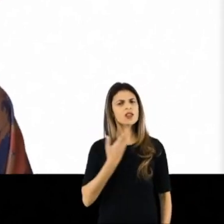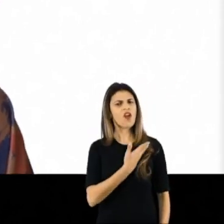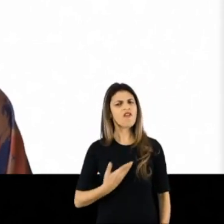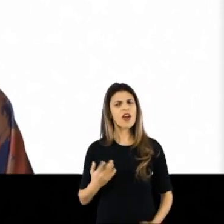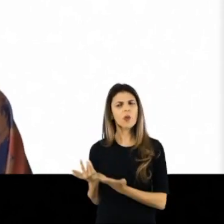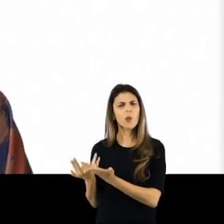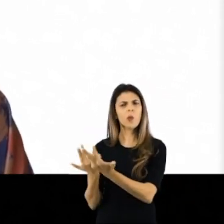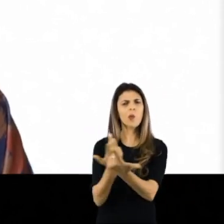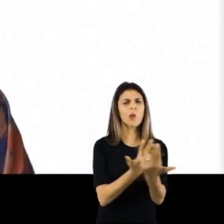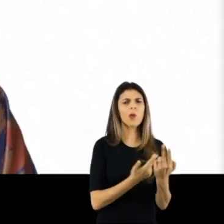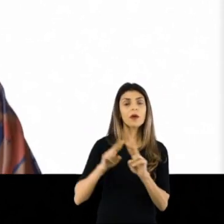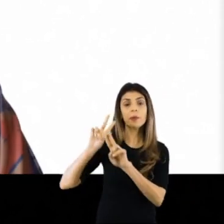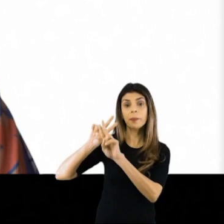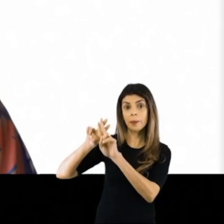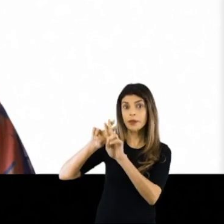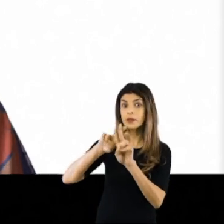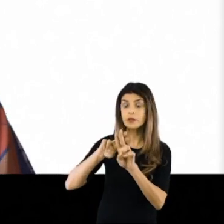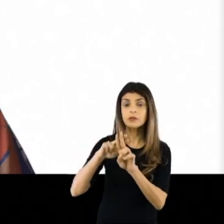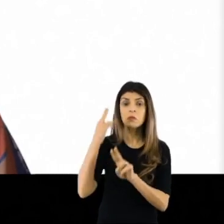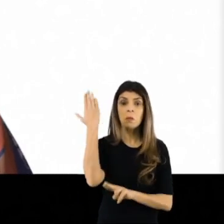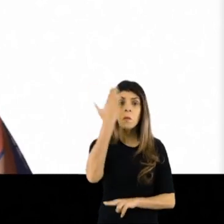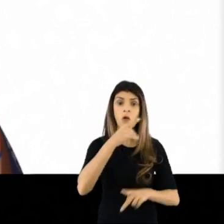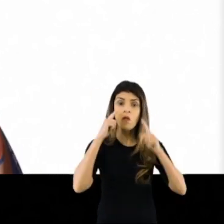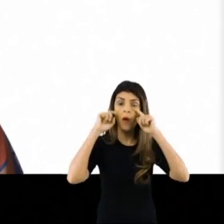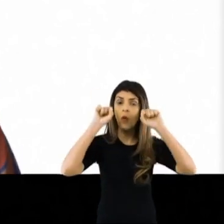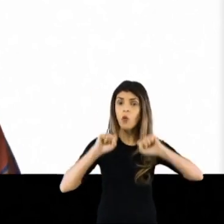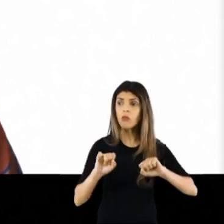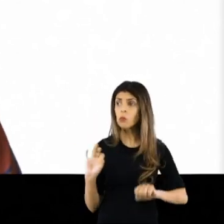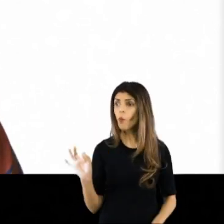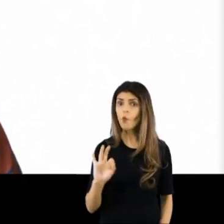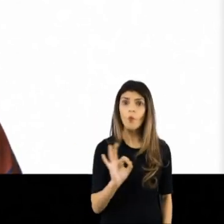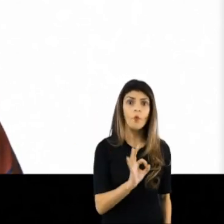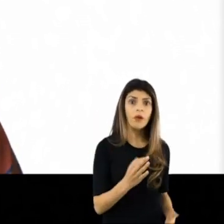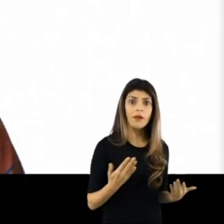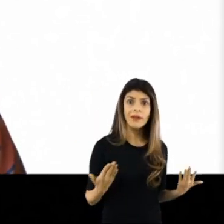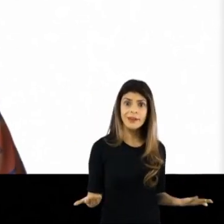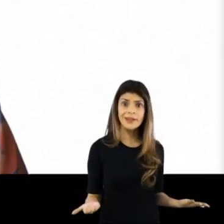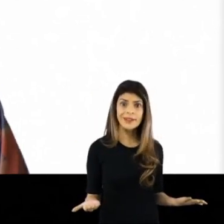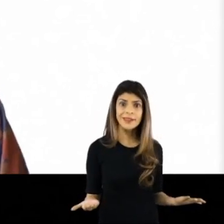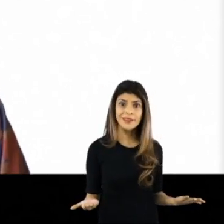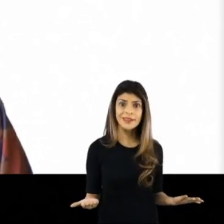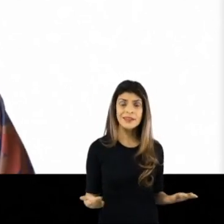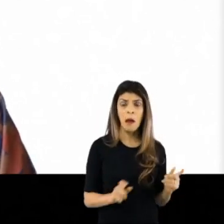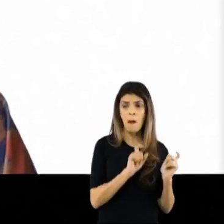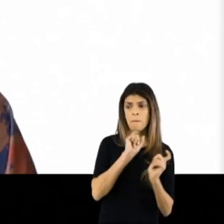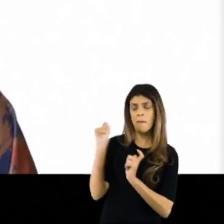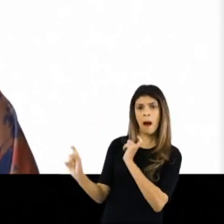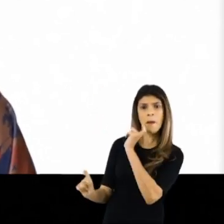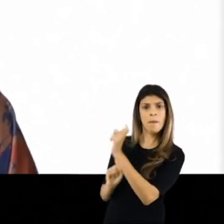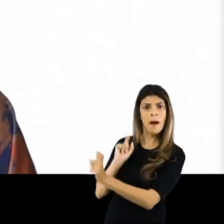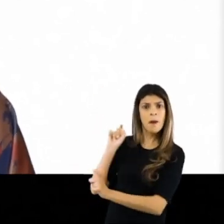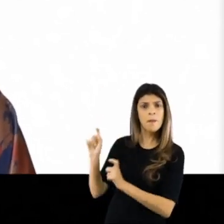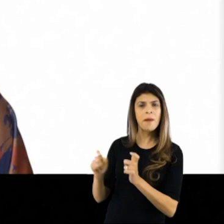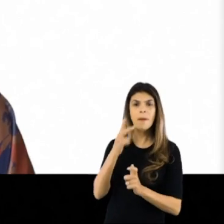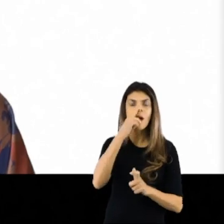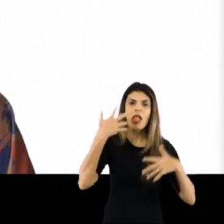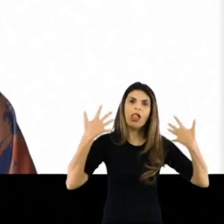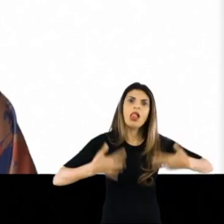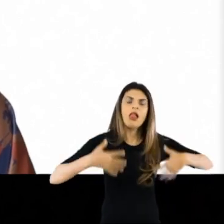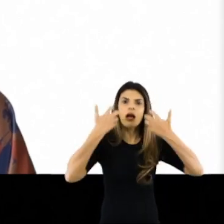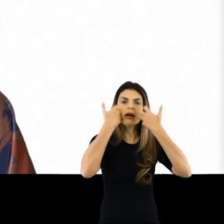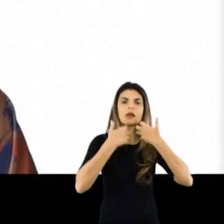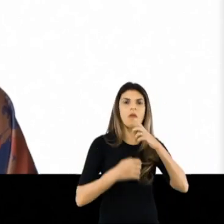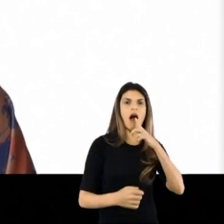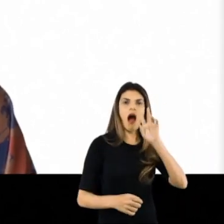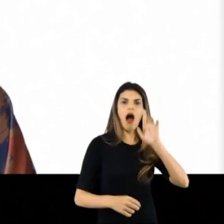-governadores que foram presos, sem mostrar prova alguma de nada disso. O ataque é o último recurso de quem não tem